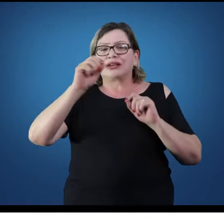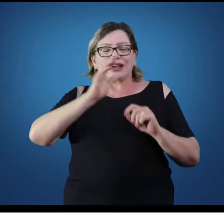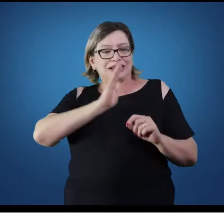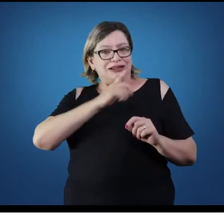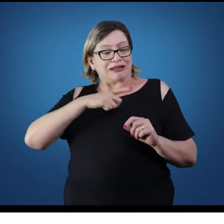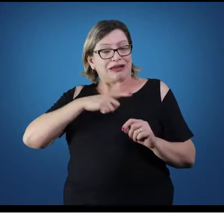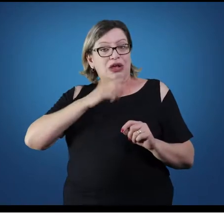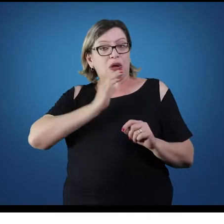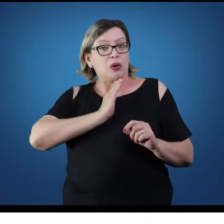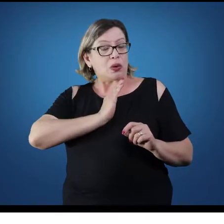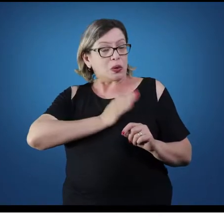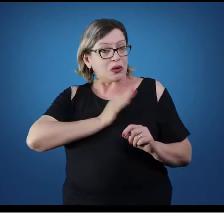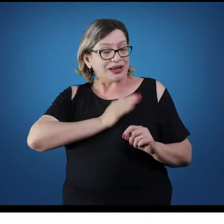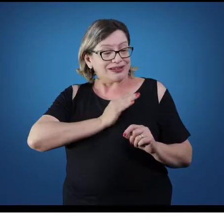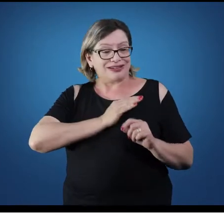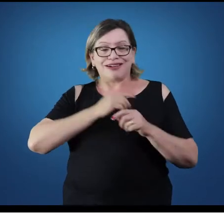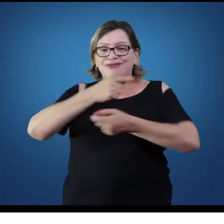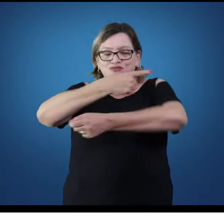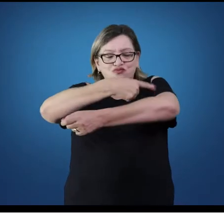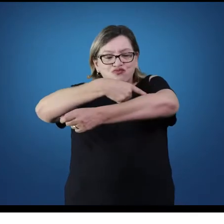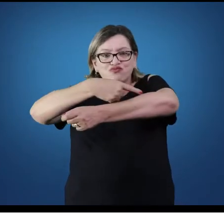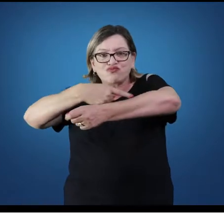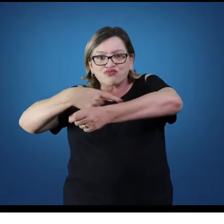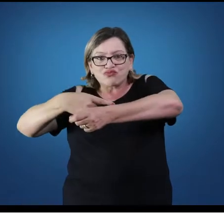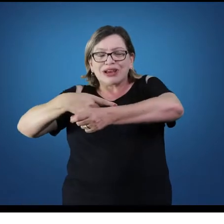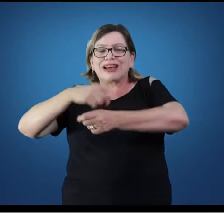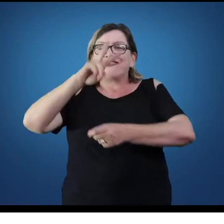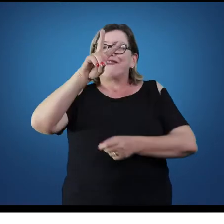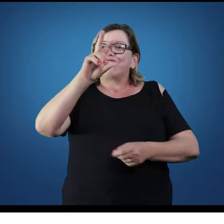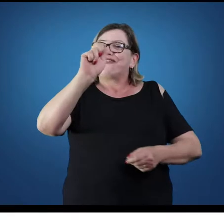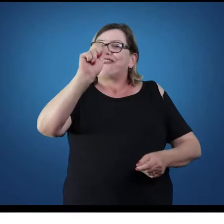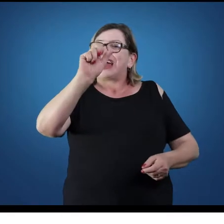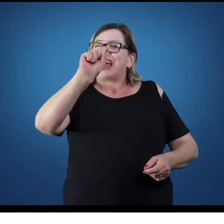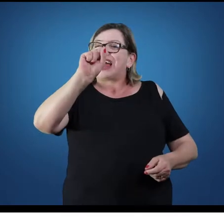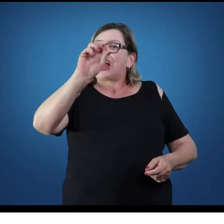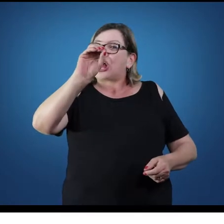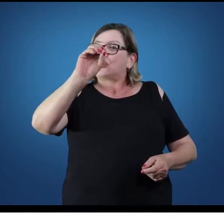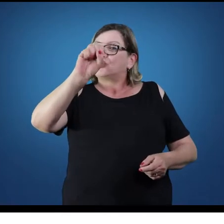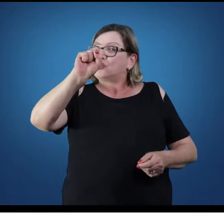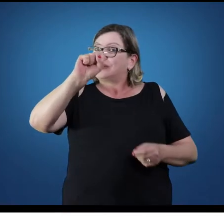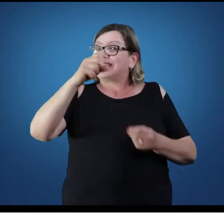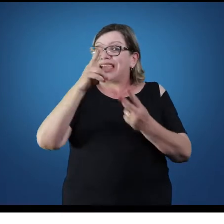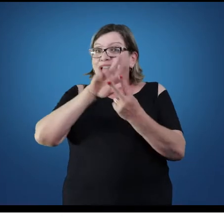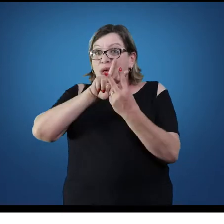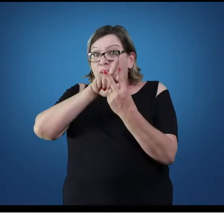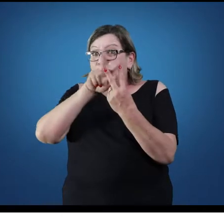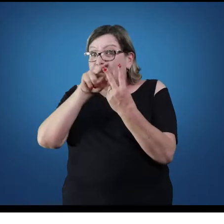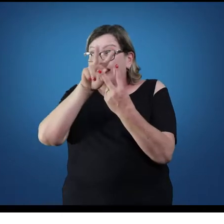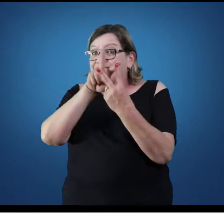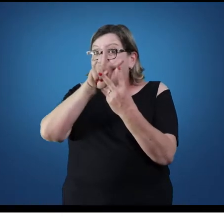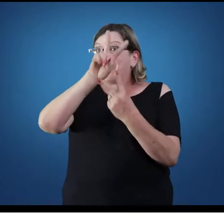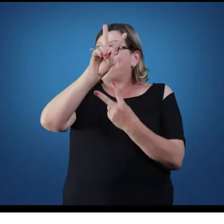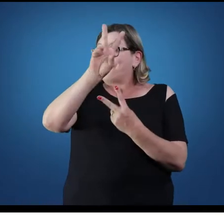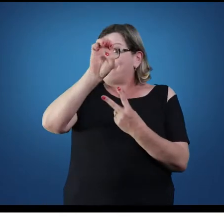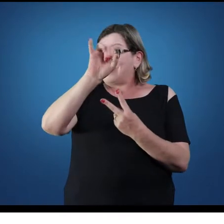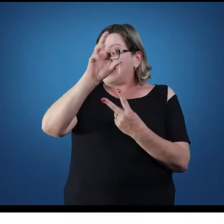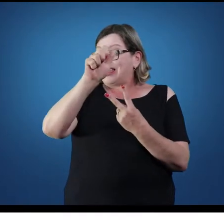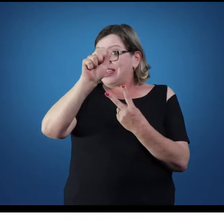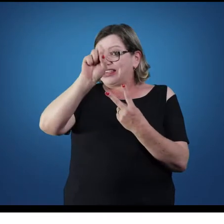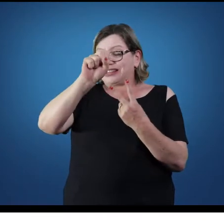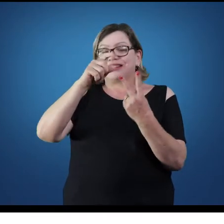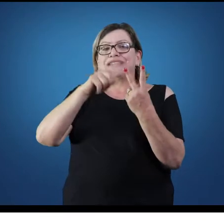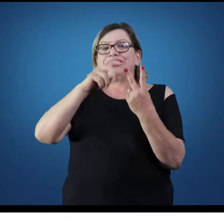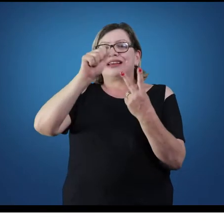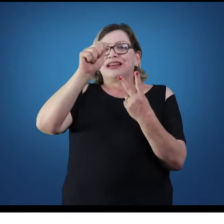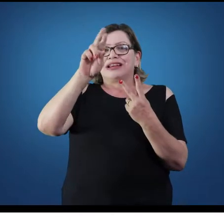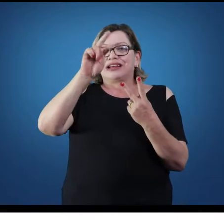e o sistema linfático. Então, nós vamos observar, através do livro-texto, dos materiais que nós deixamos à disposição,